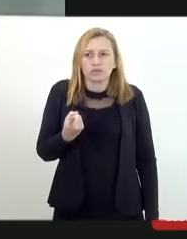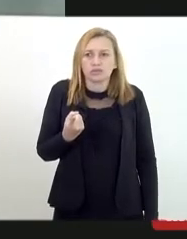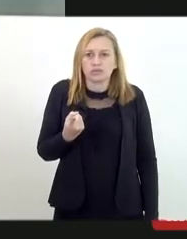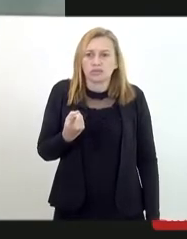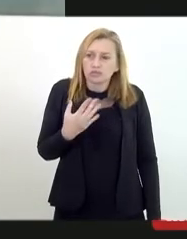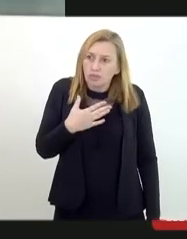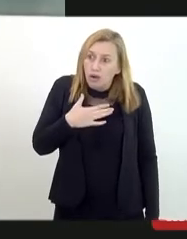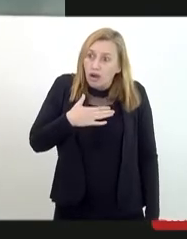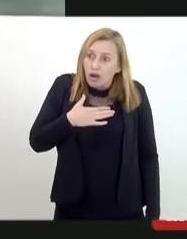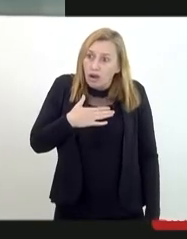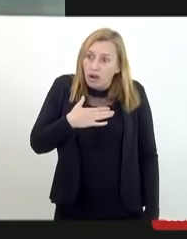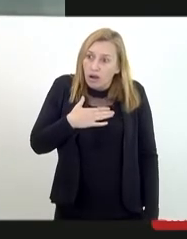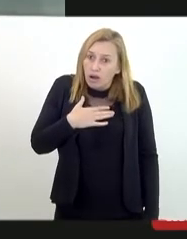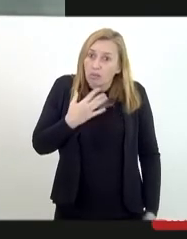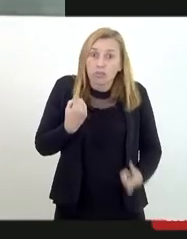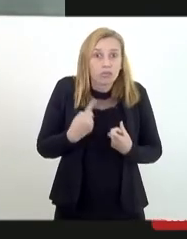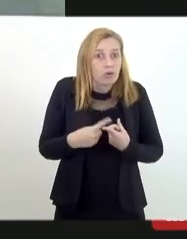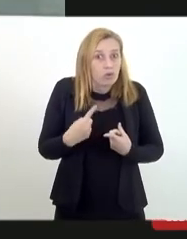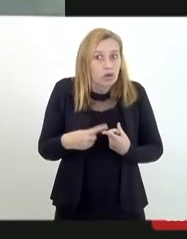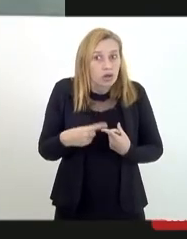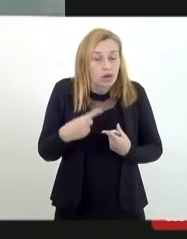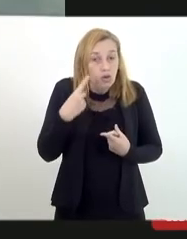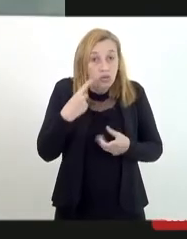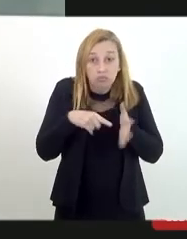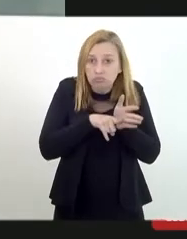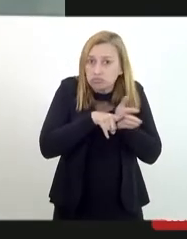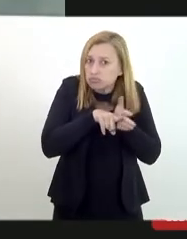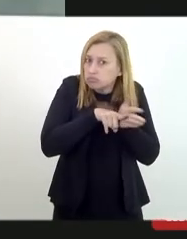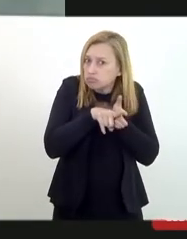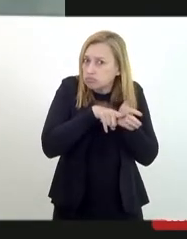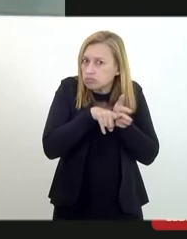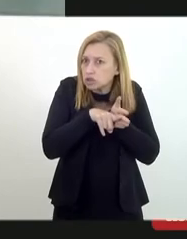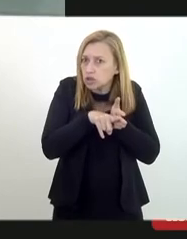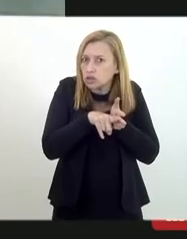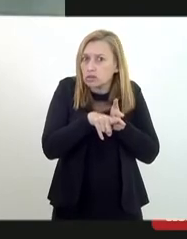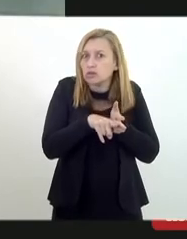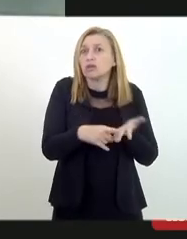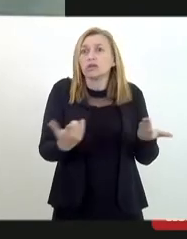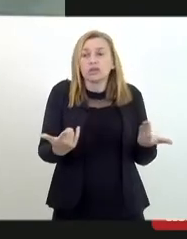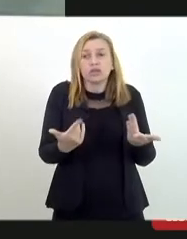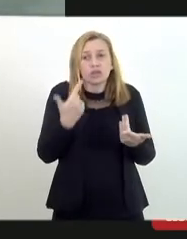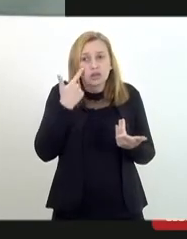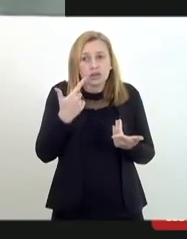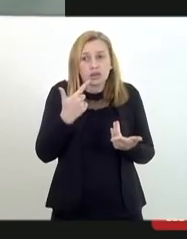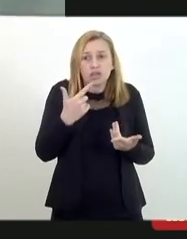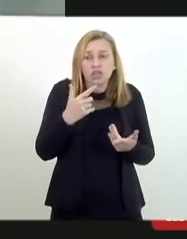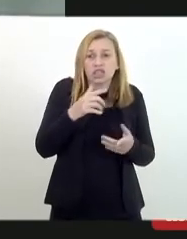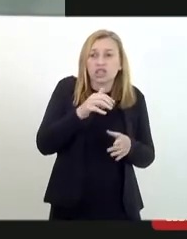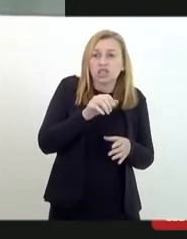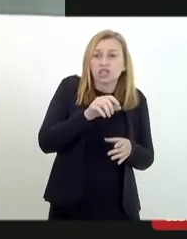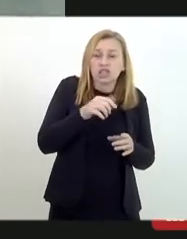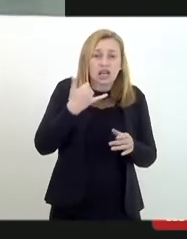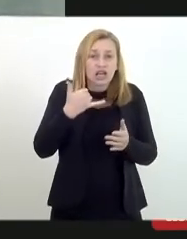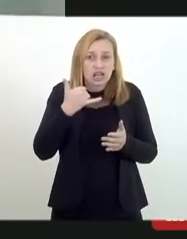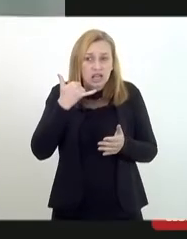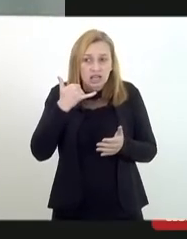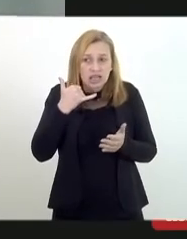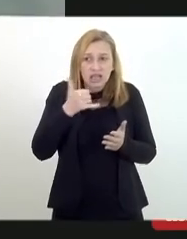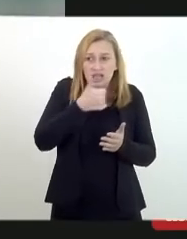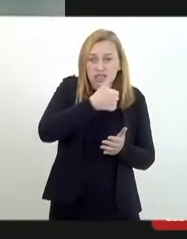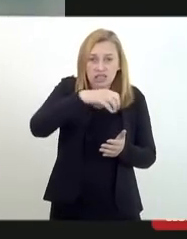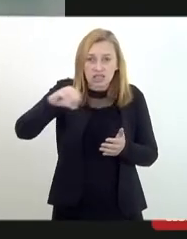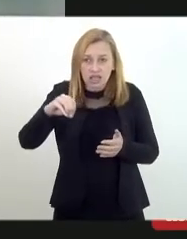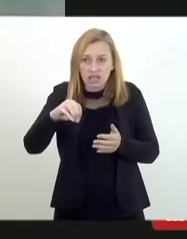chocada porque fui fazer umas pesquisas e descobri que no Disque 100, que é cuidado pelo